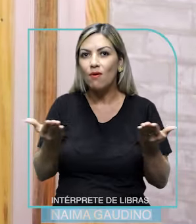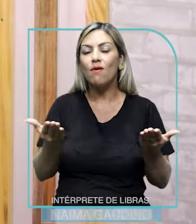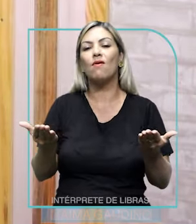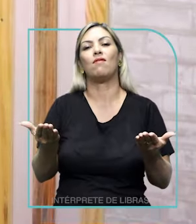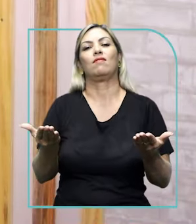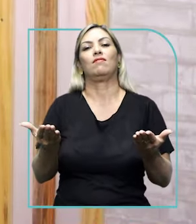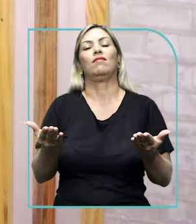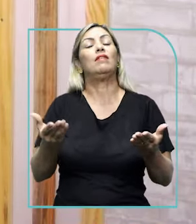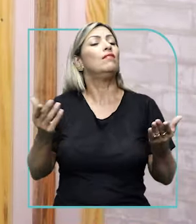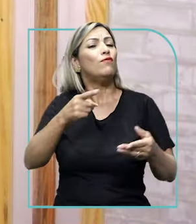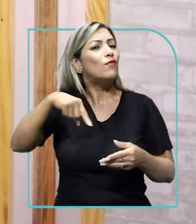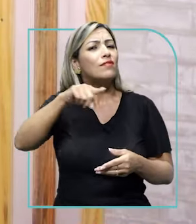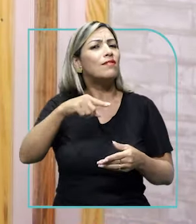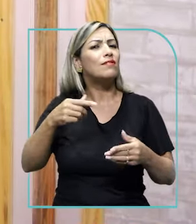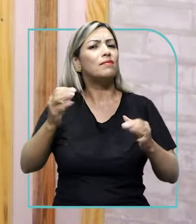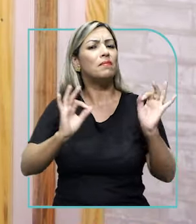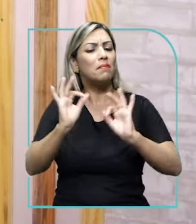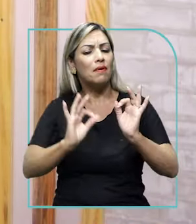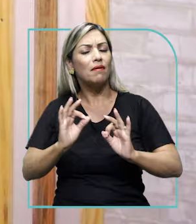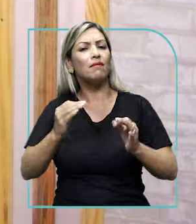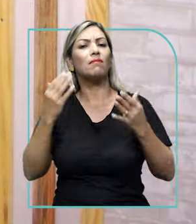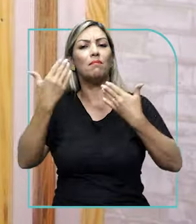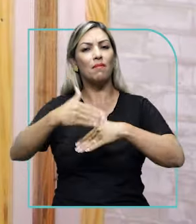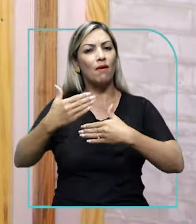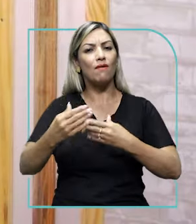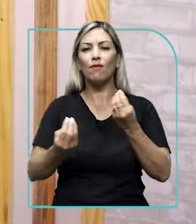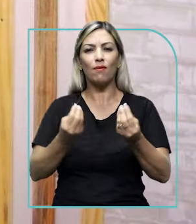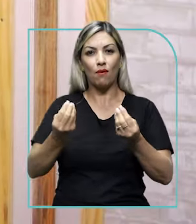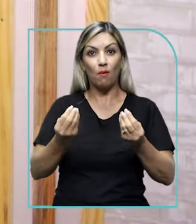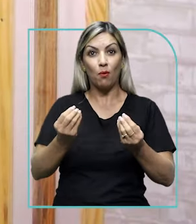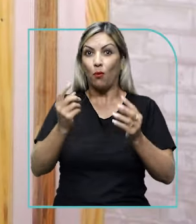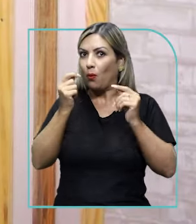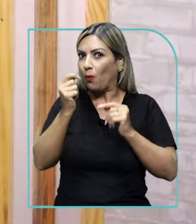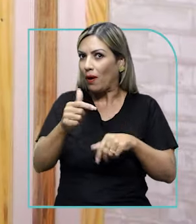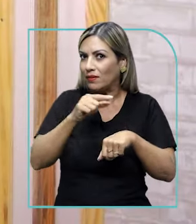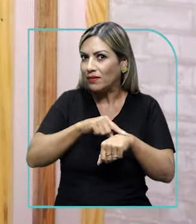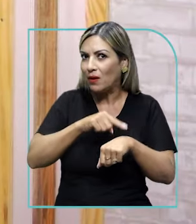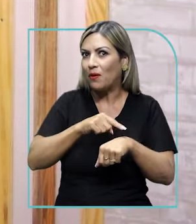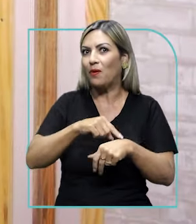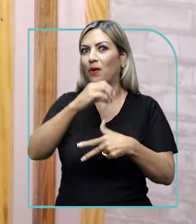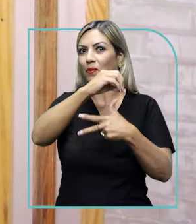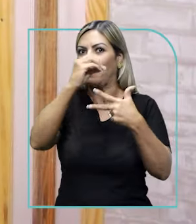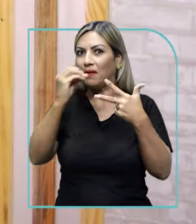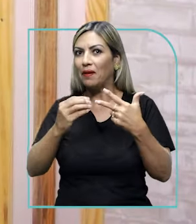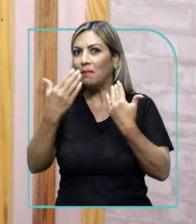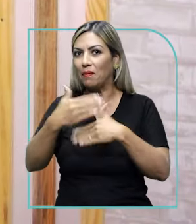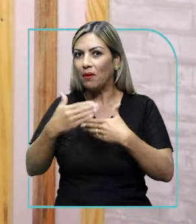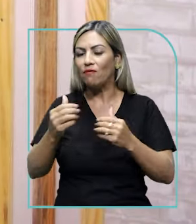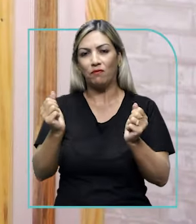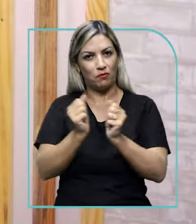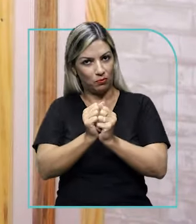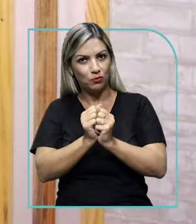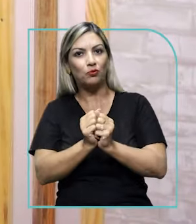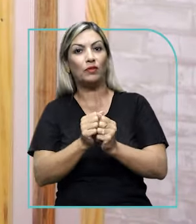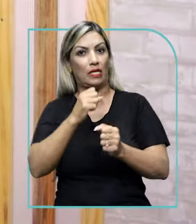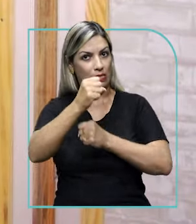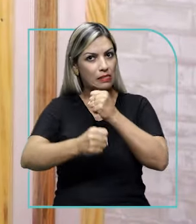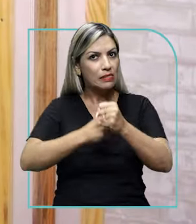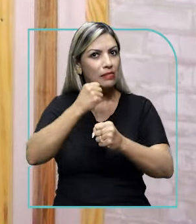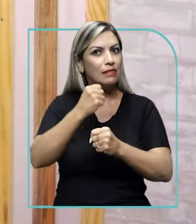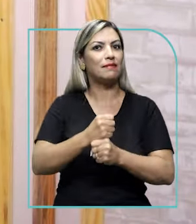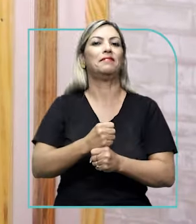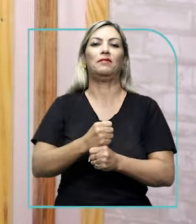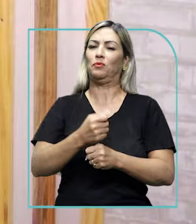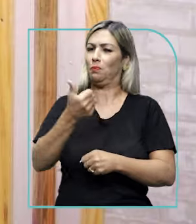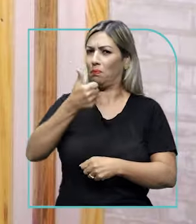é que tá a preparação pra essa prova? Prova chegando, preparação de reta final aí, bombando. Vamos junto nessa. Esse ano vai